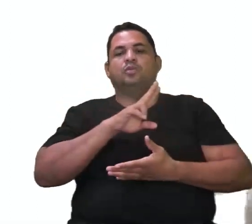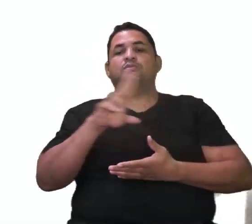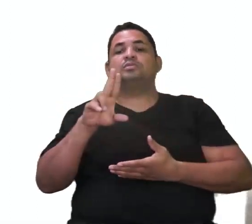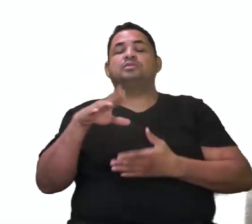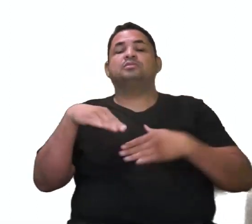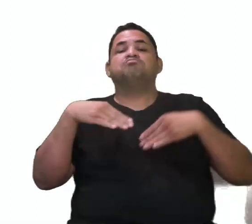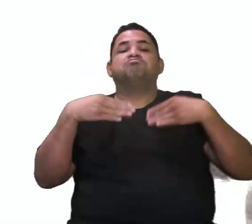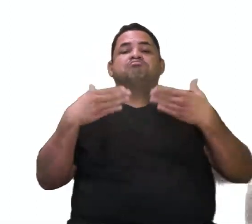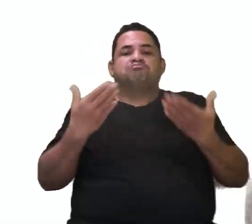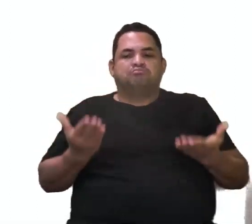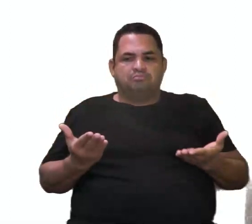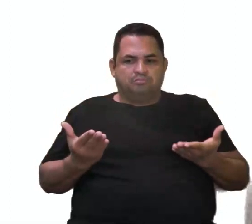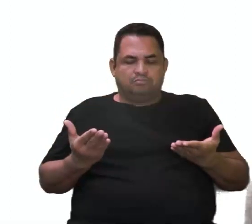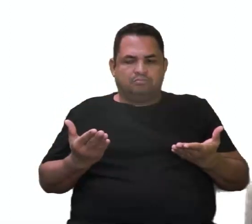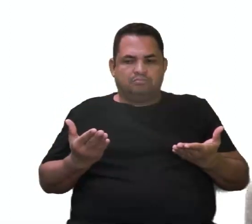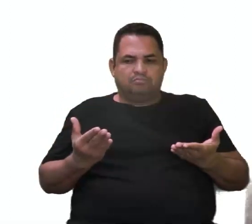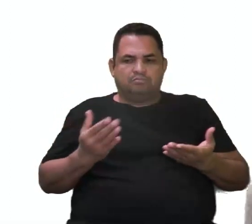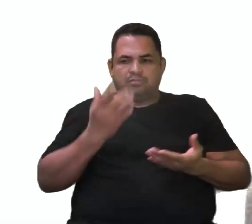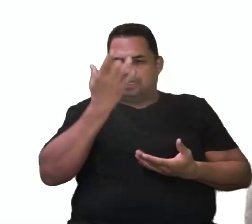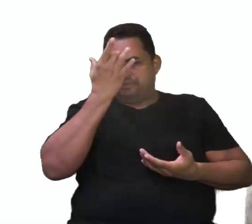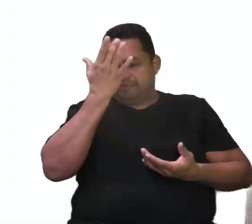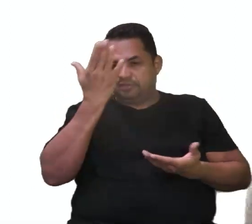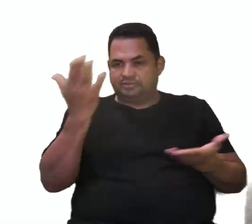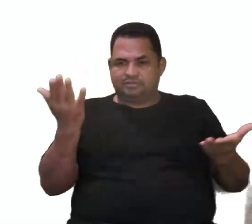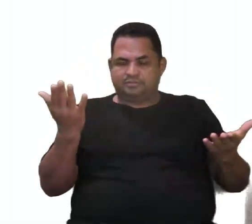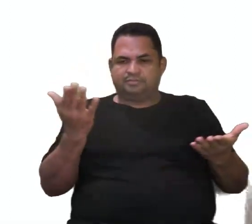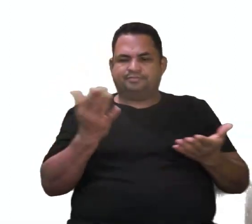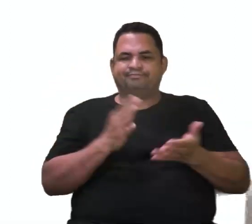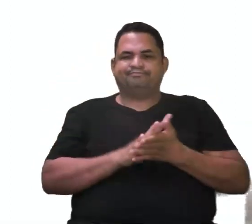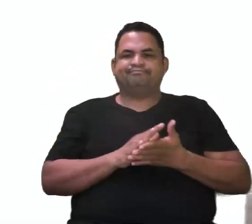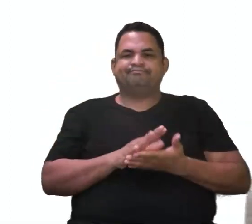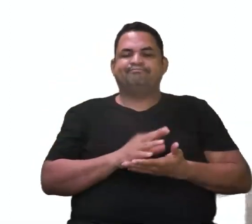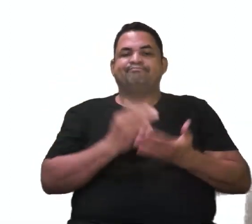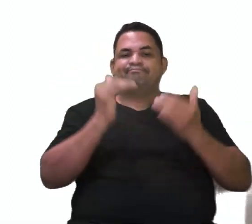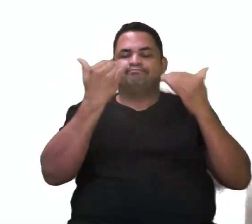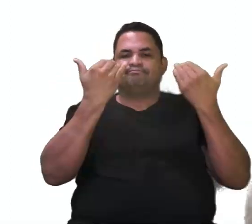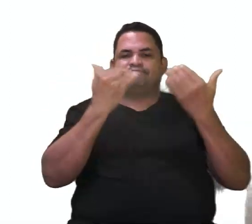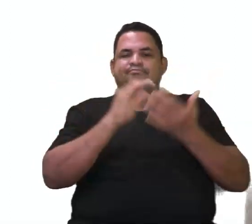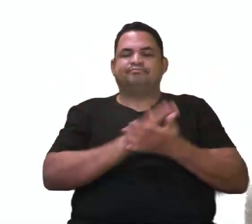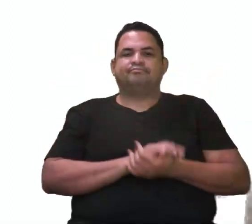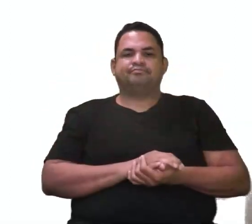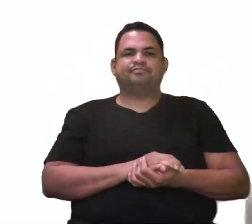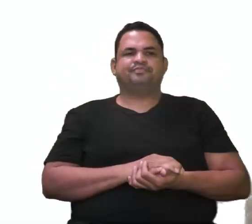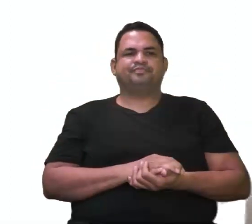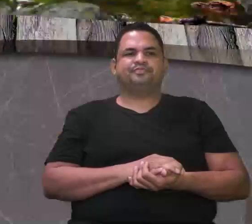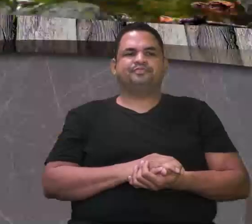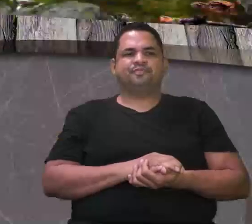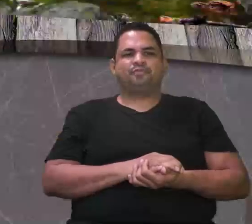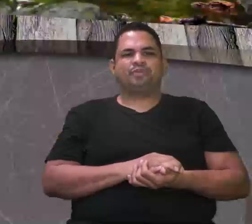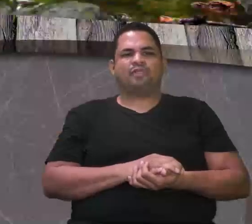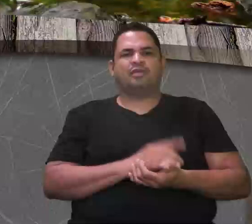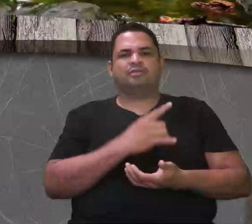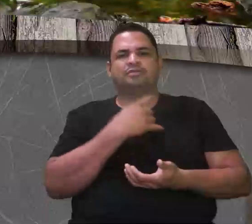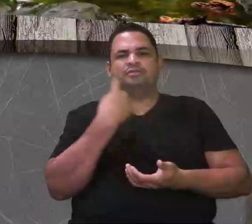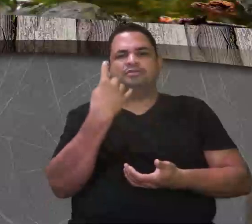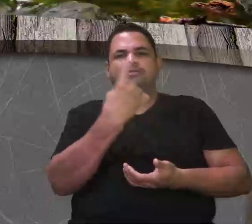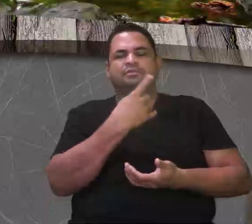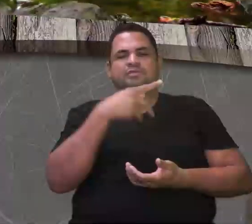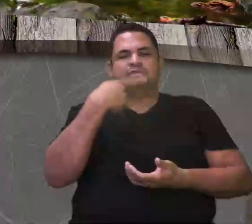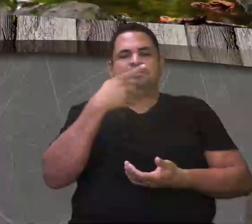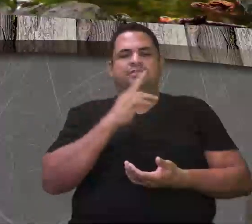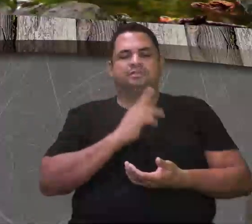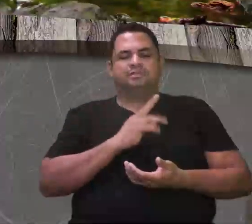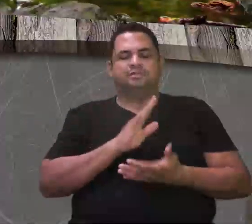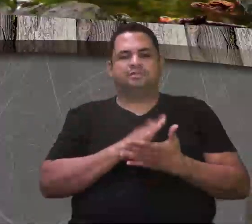recebe o nome de... Tá fácil. Presta atenção aqui pra mim. A gente falou durante a